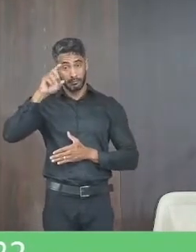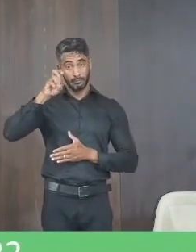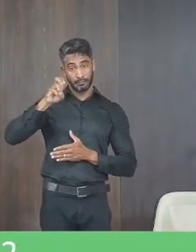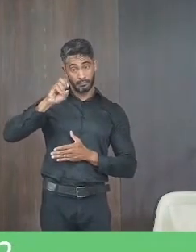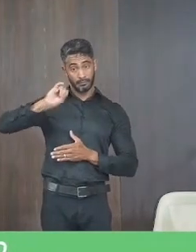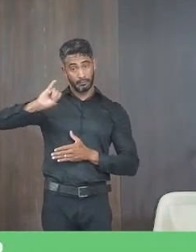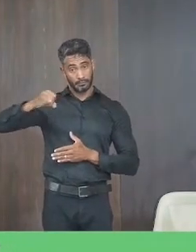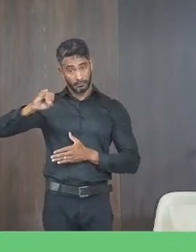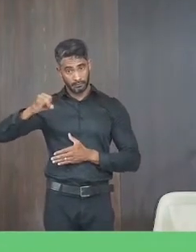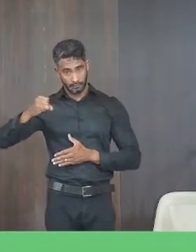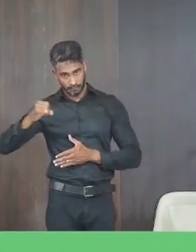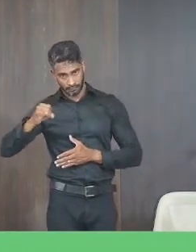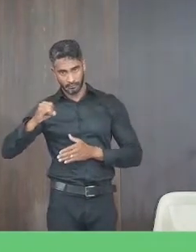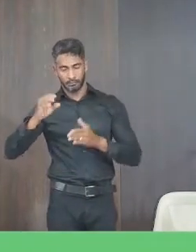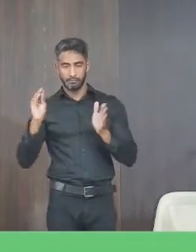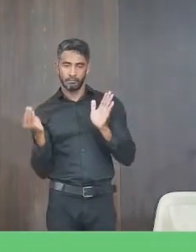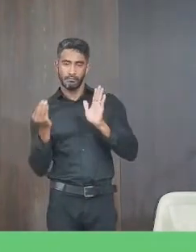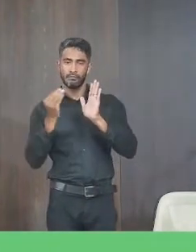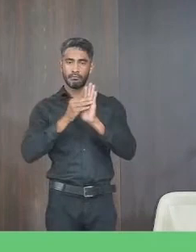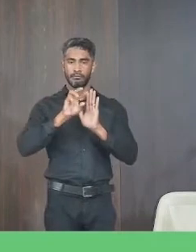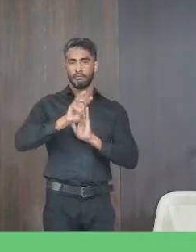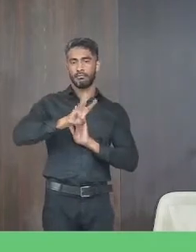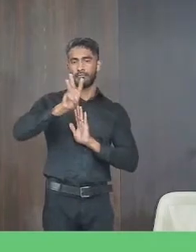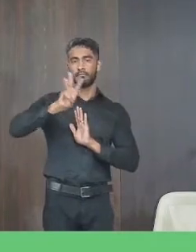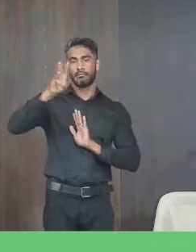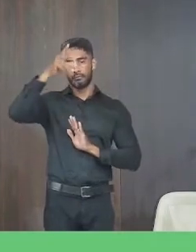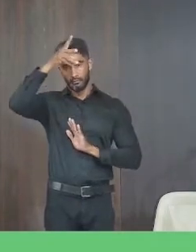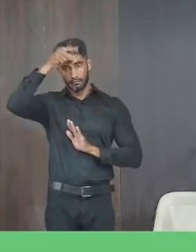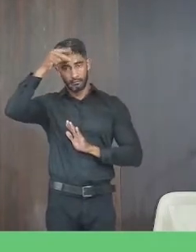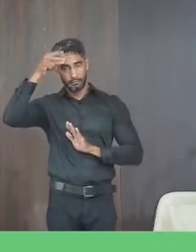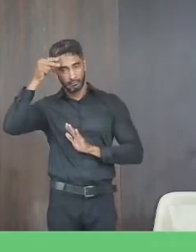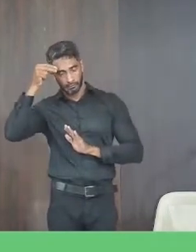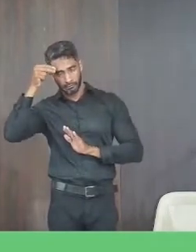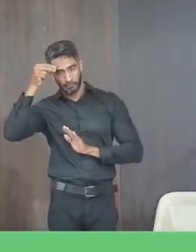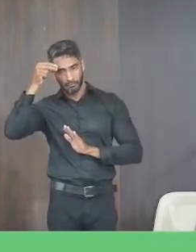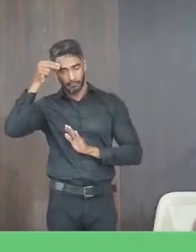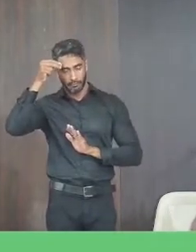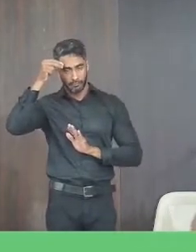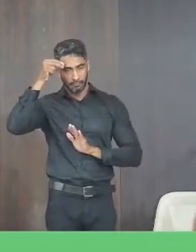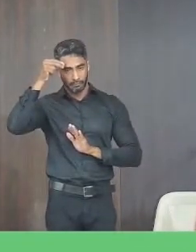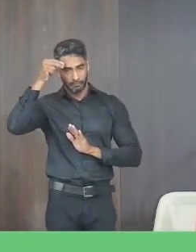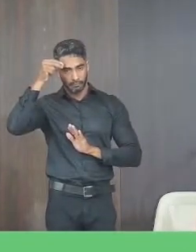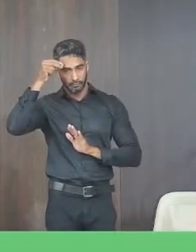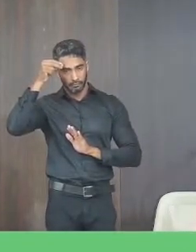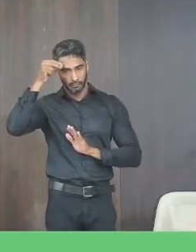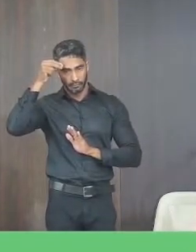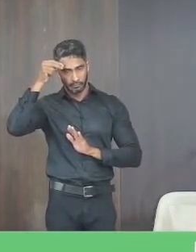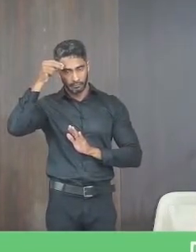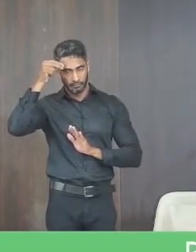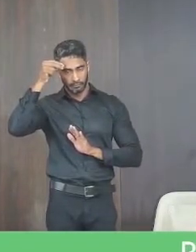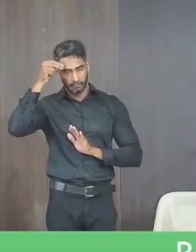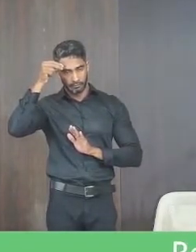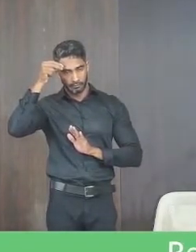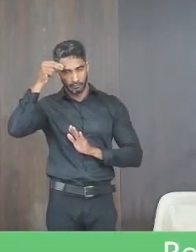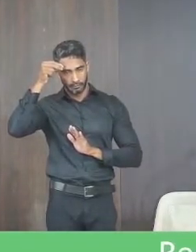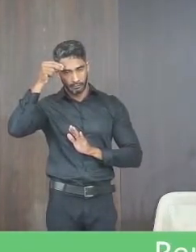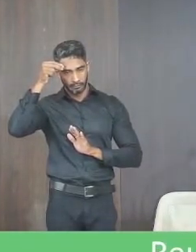de janeiro de 2022 foi publicado no site da Prefeitura de Janaúba conforme link que se segue